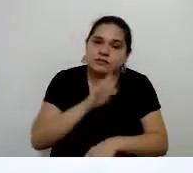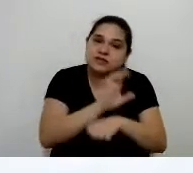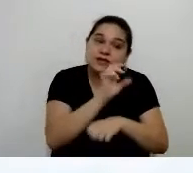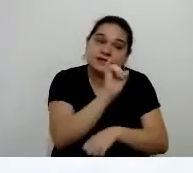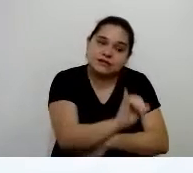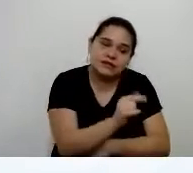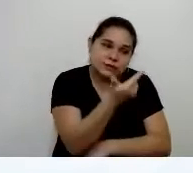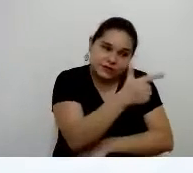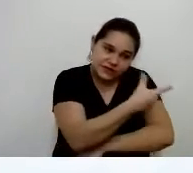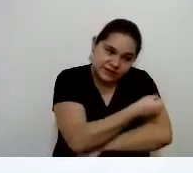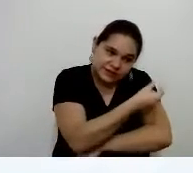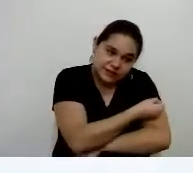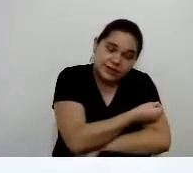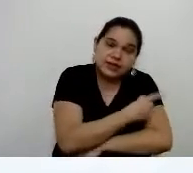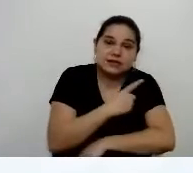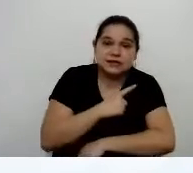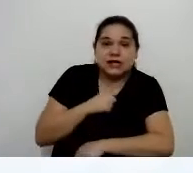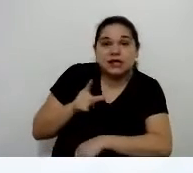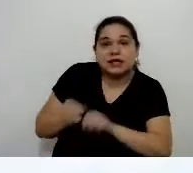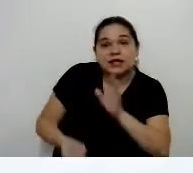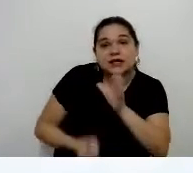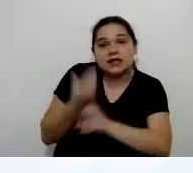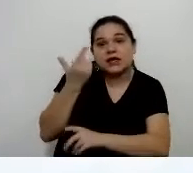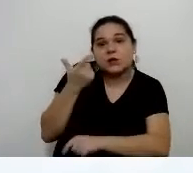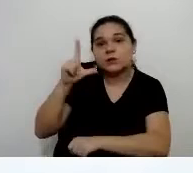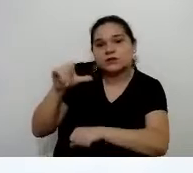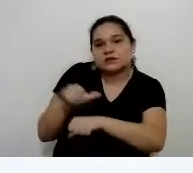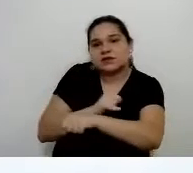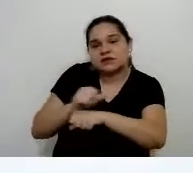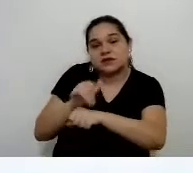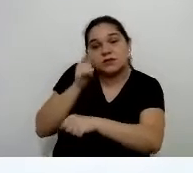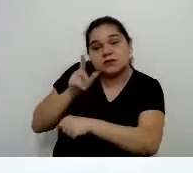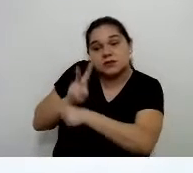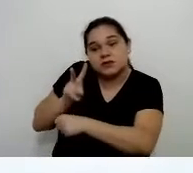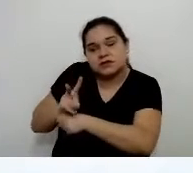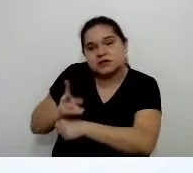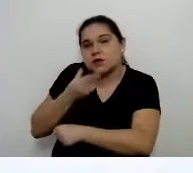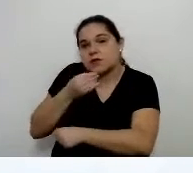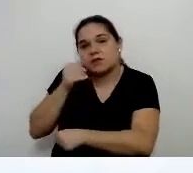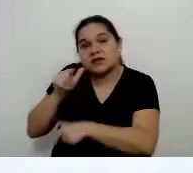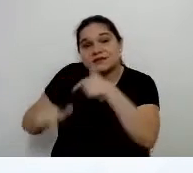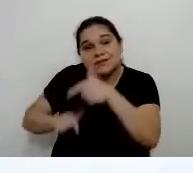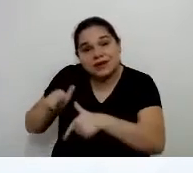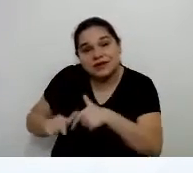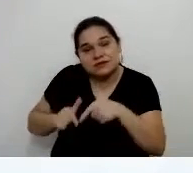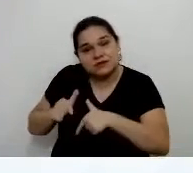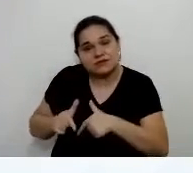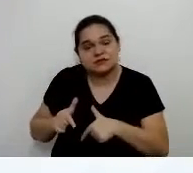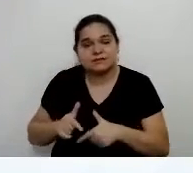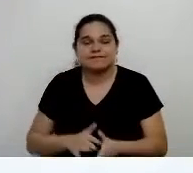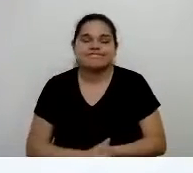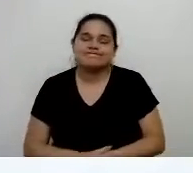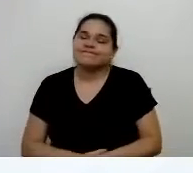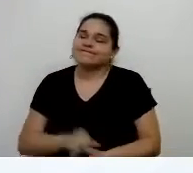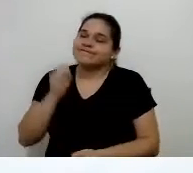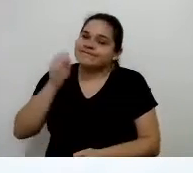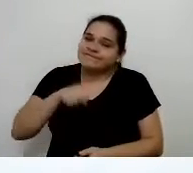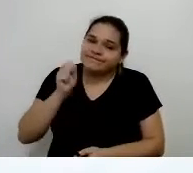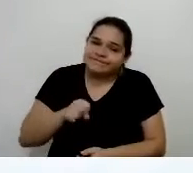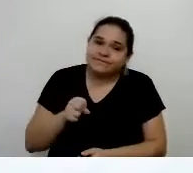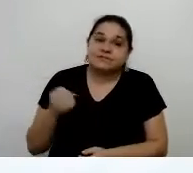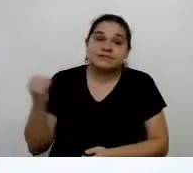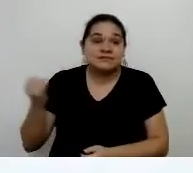proteger esses trabalhadores que estão aí no grupo de risco. Nossa, fundamental, né? É muito importante essa diretiva do